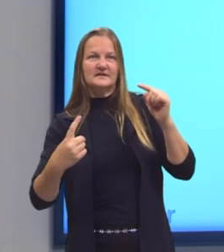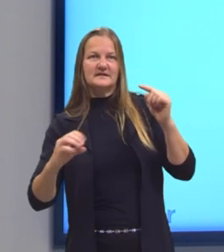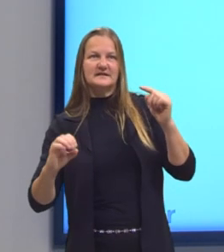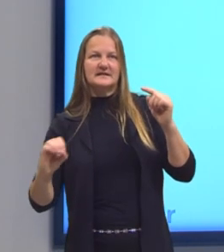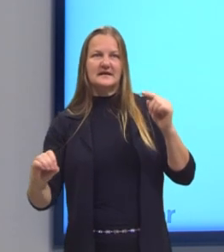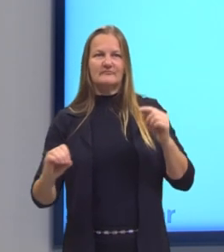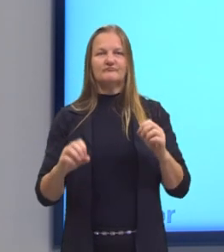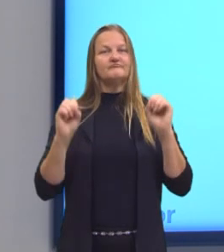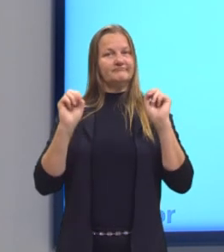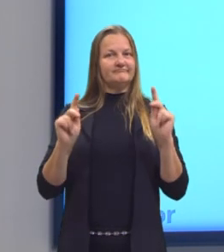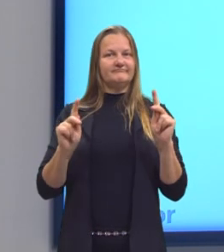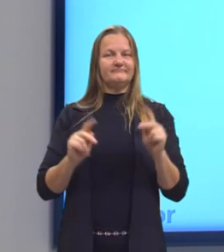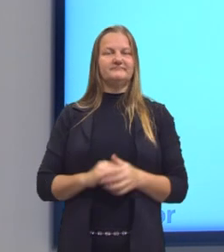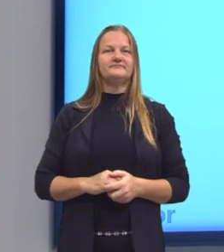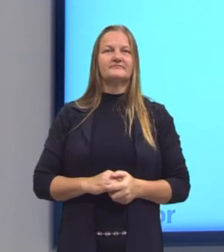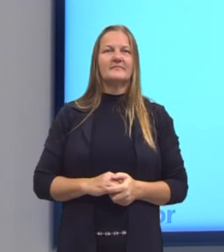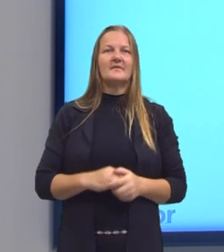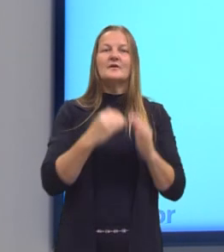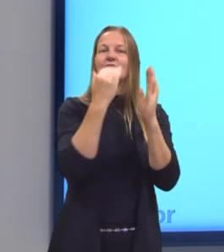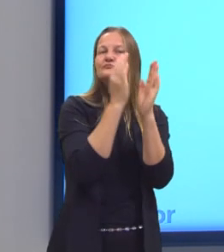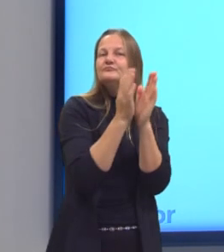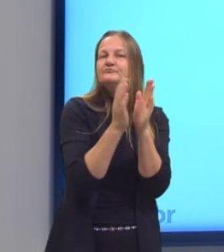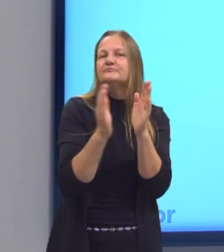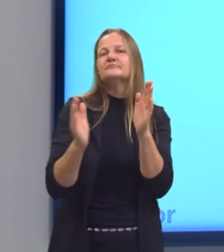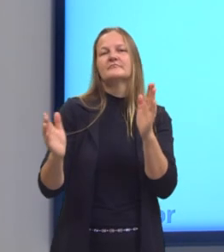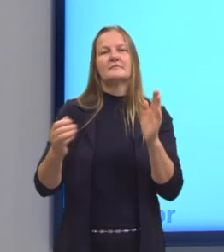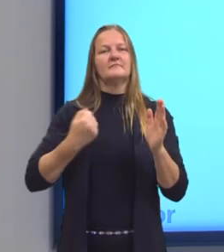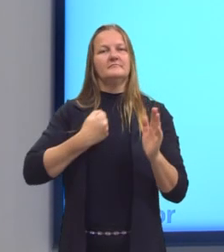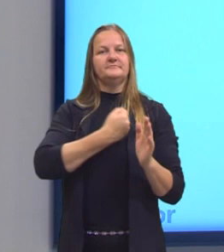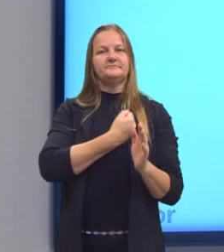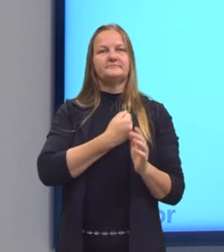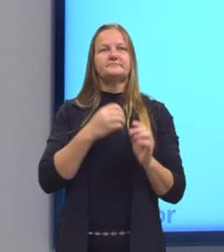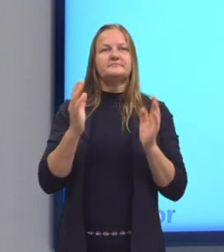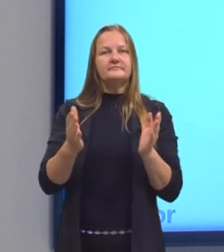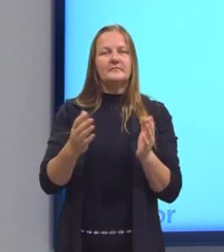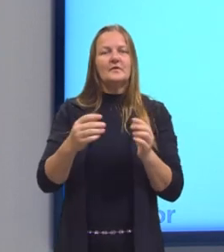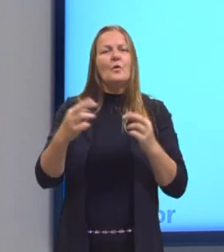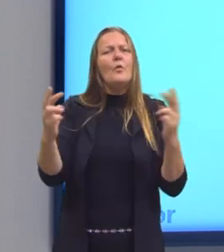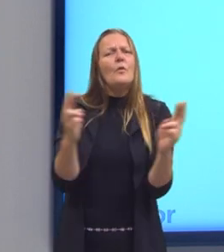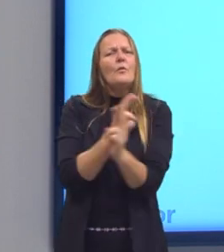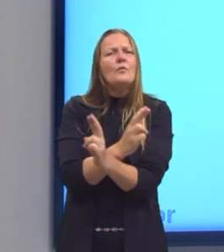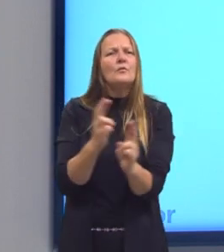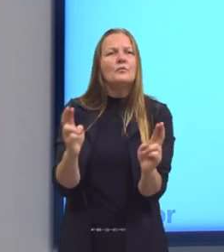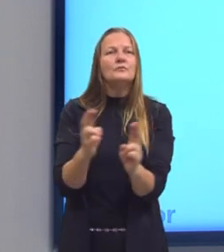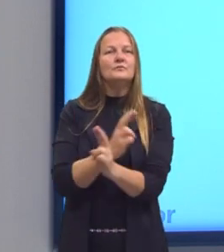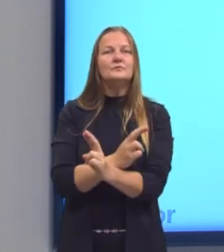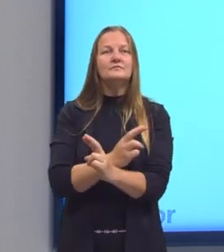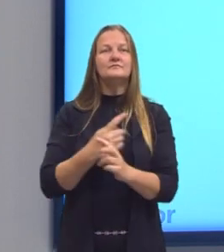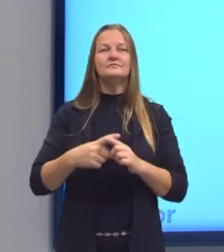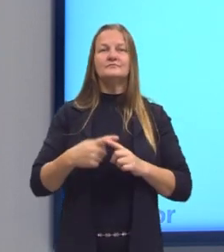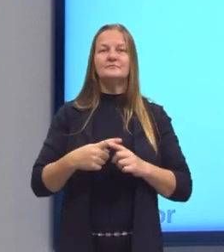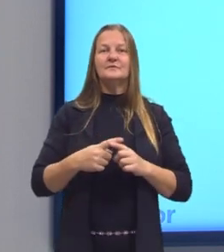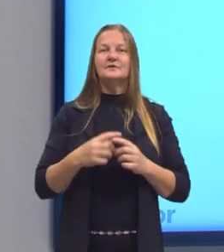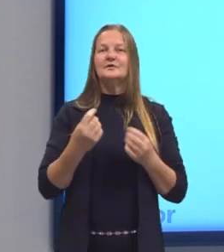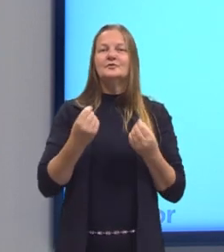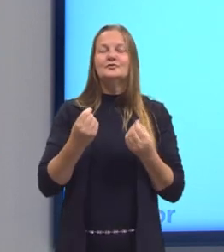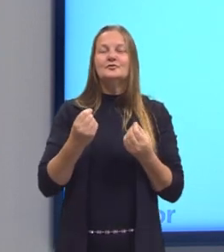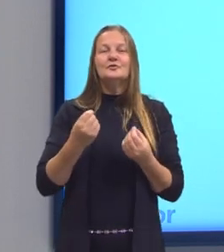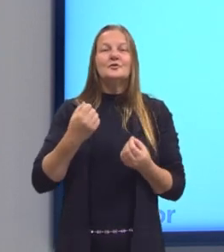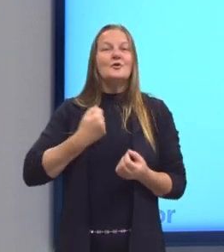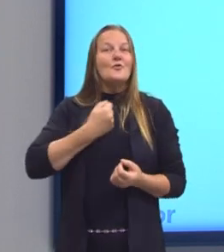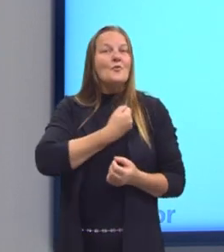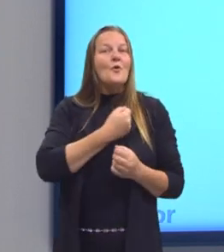Bom, a gente viu, então, algumas sequências numéricas. E essa relação, ela está ligada diretamente aos